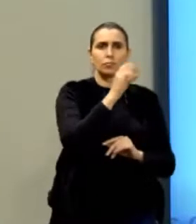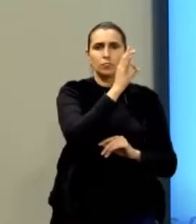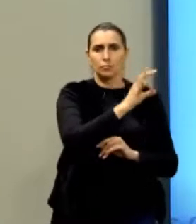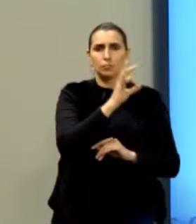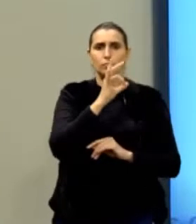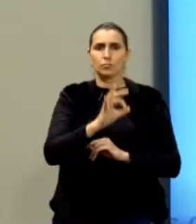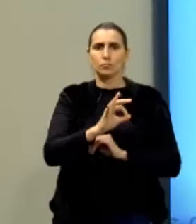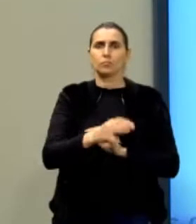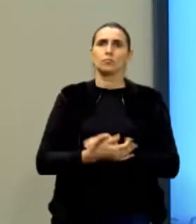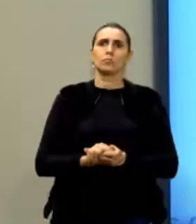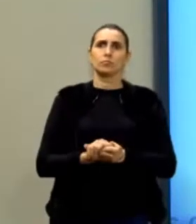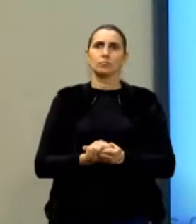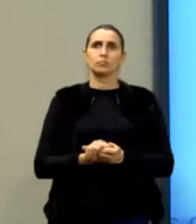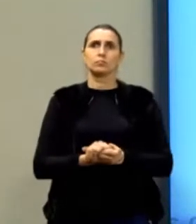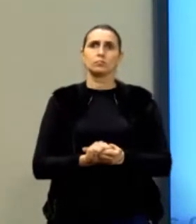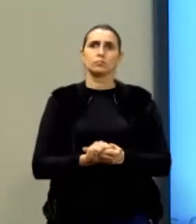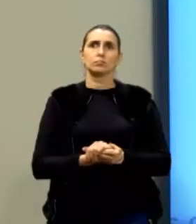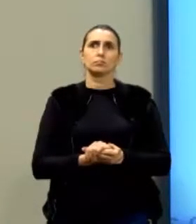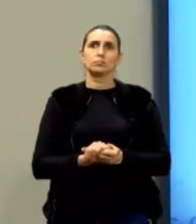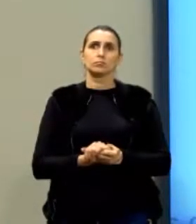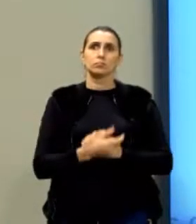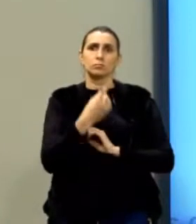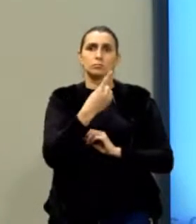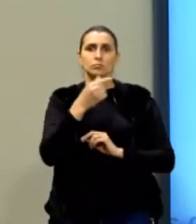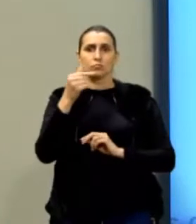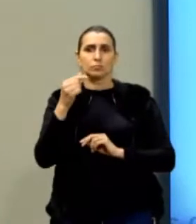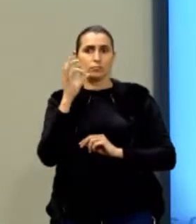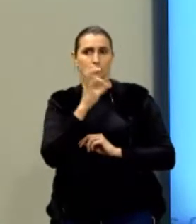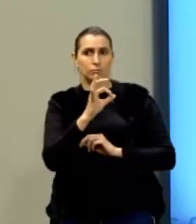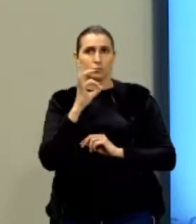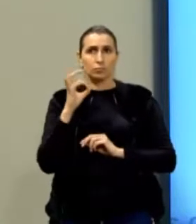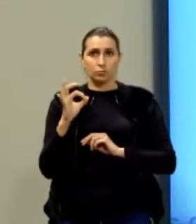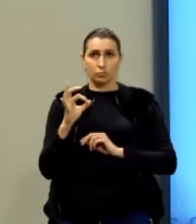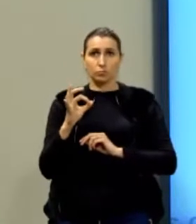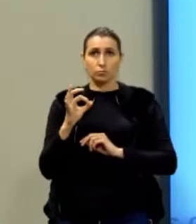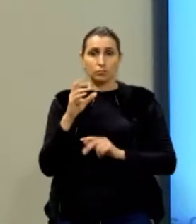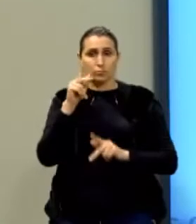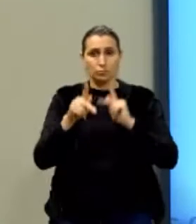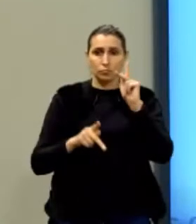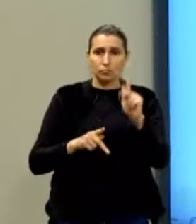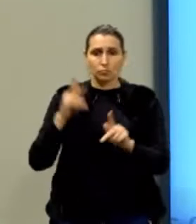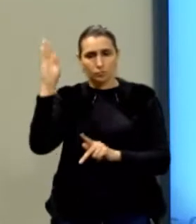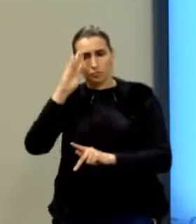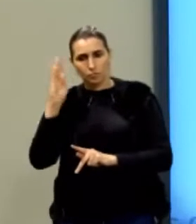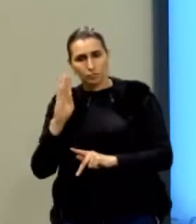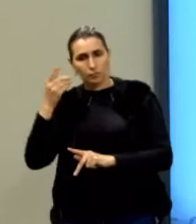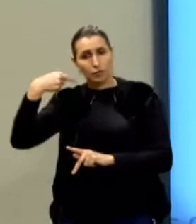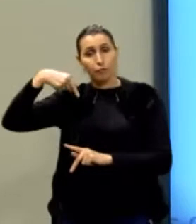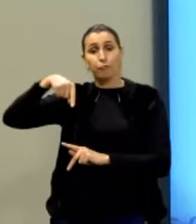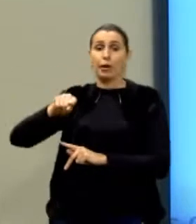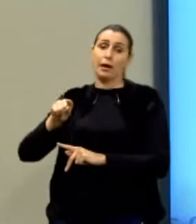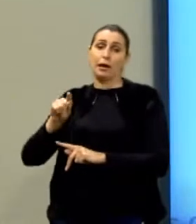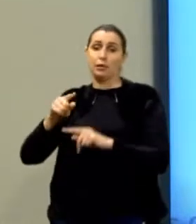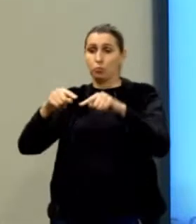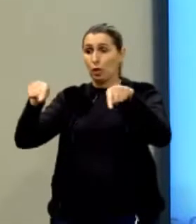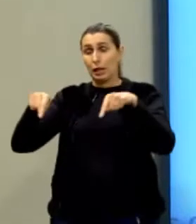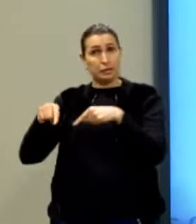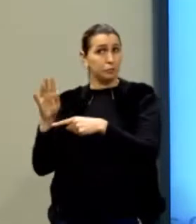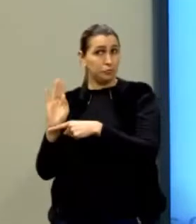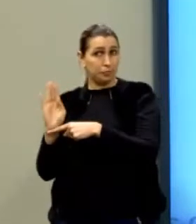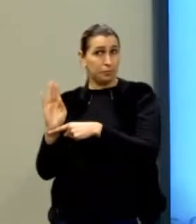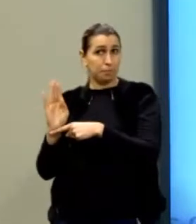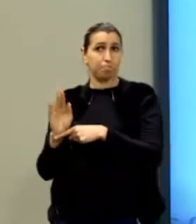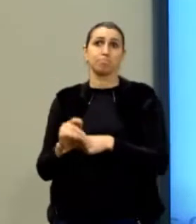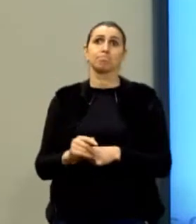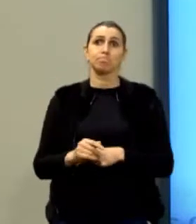88%, tá? 17% da população brasileira frequenta o cinema. Opa, peraí, tem